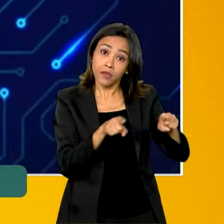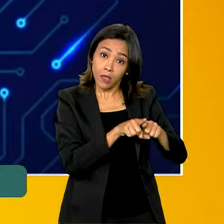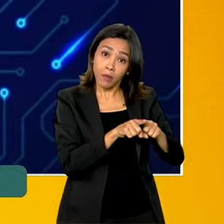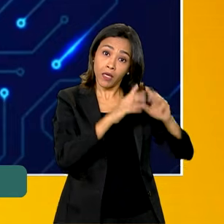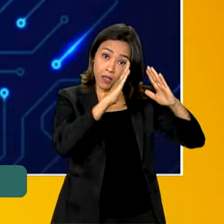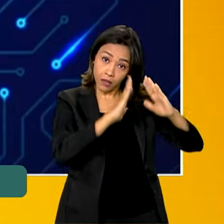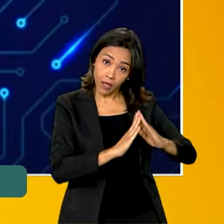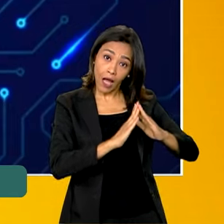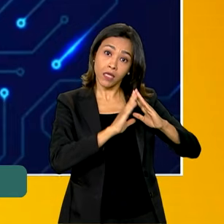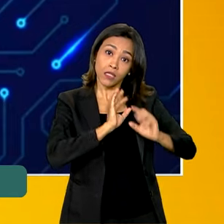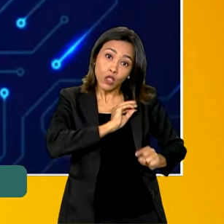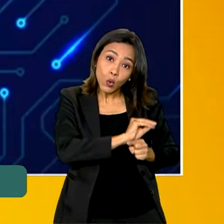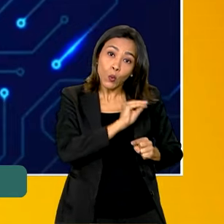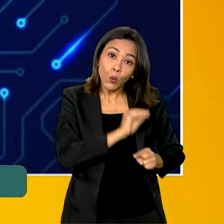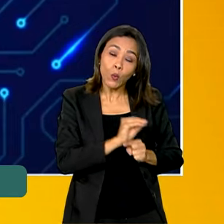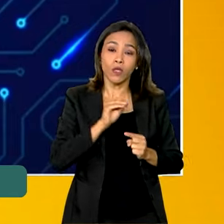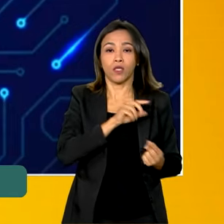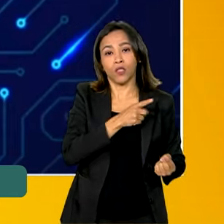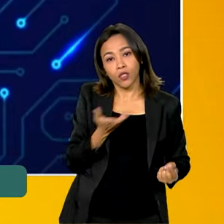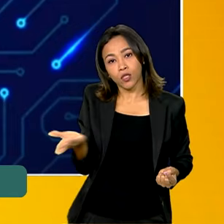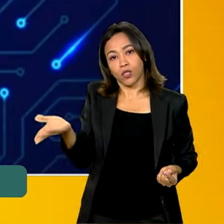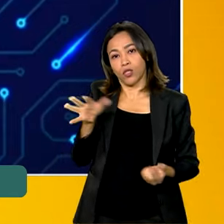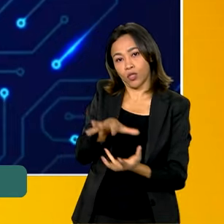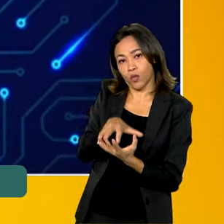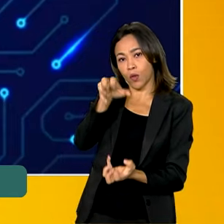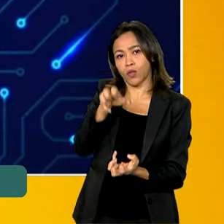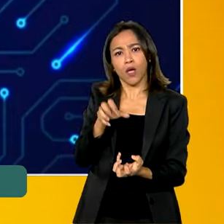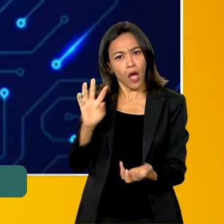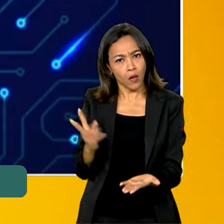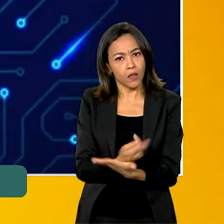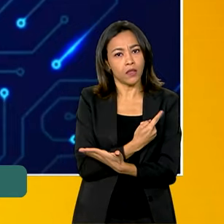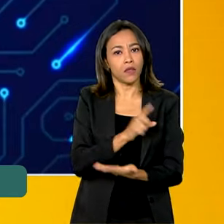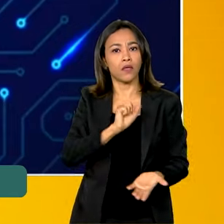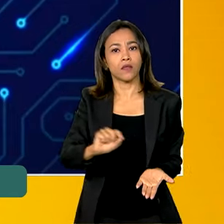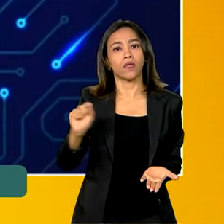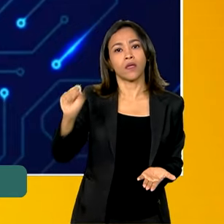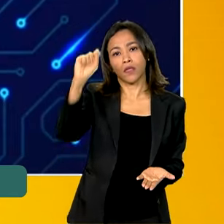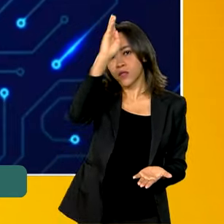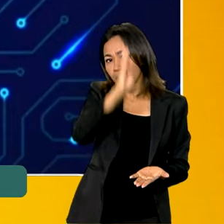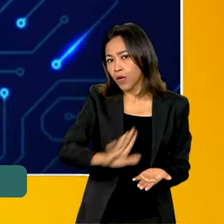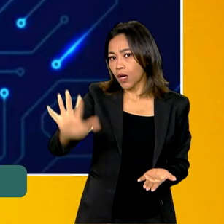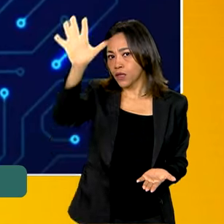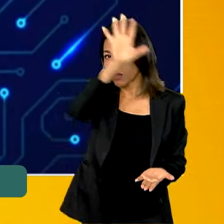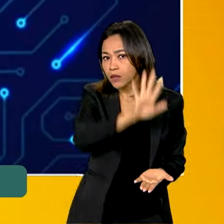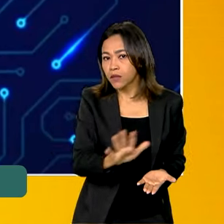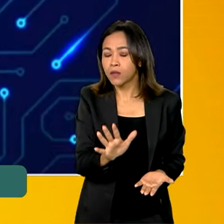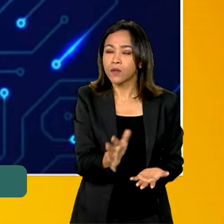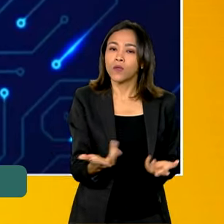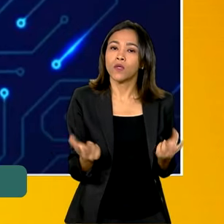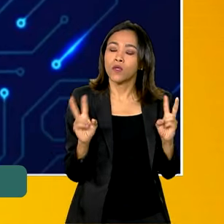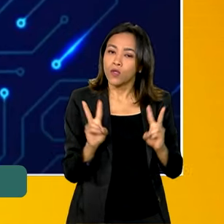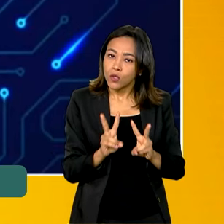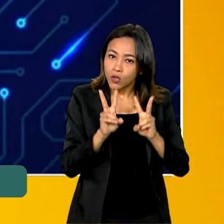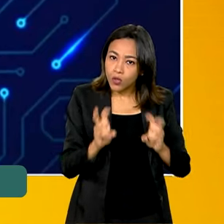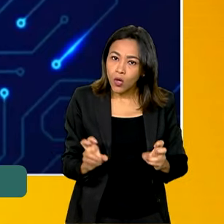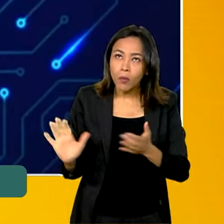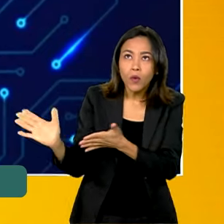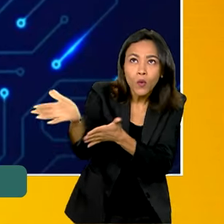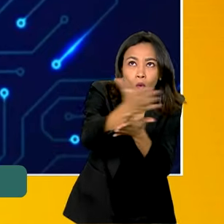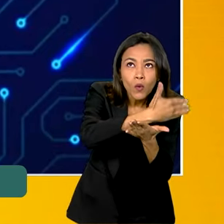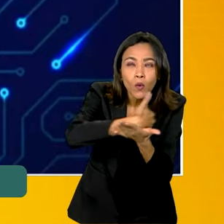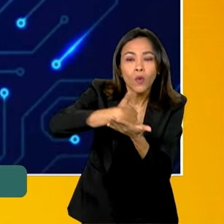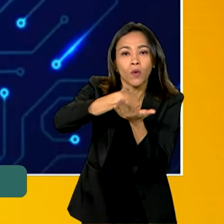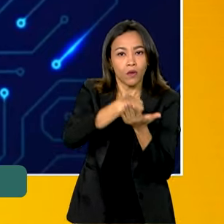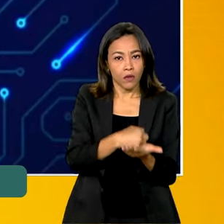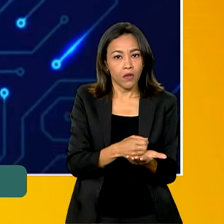cuidado. Então, ela ocorreu em todas as unidades da federação e, em relação à consideração dos dados que foram apresentados,